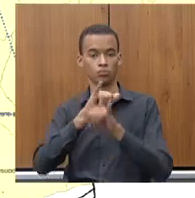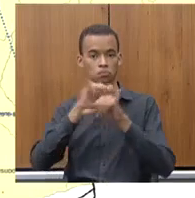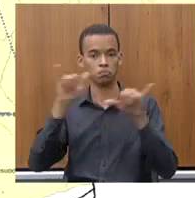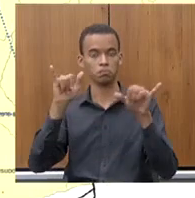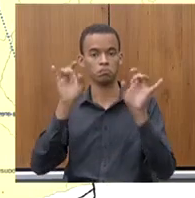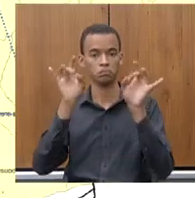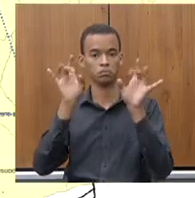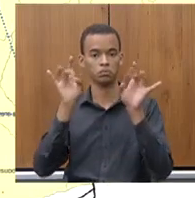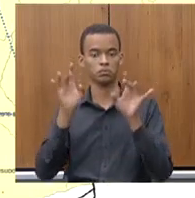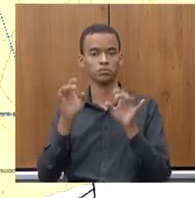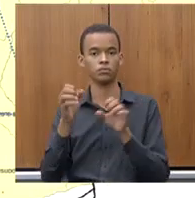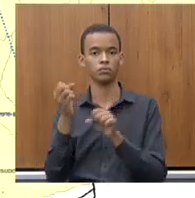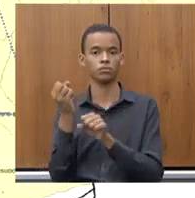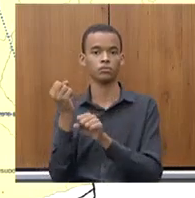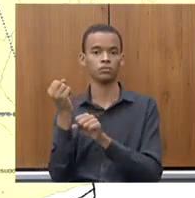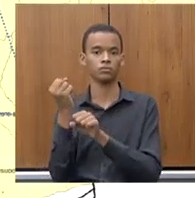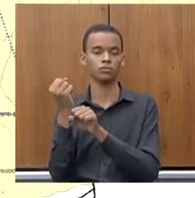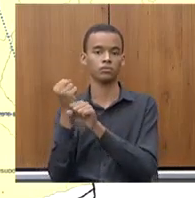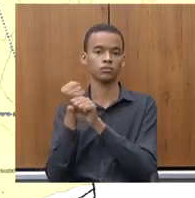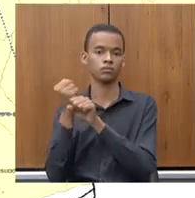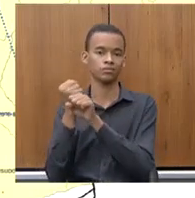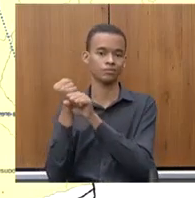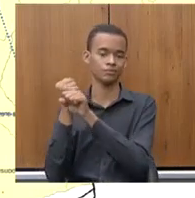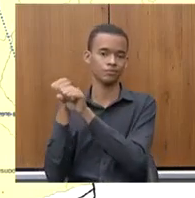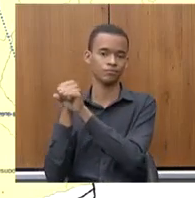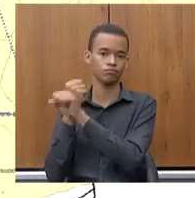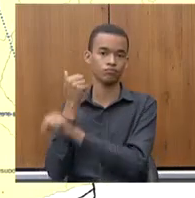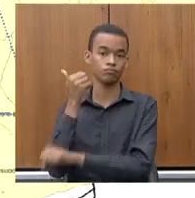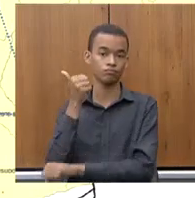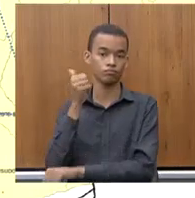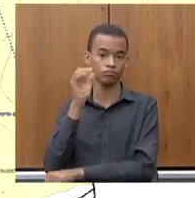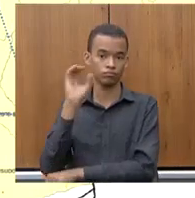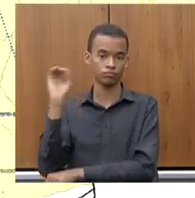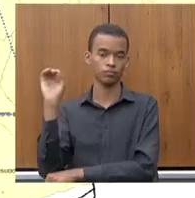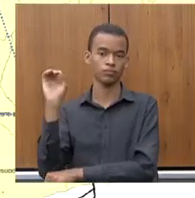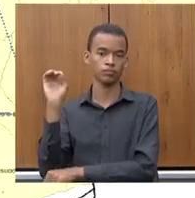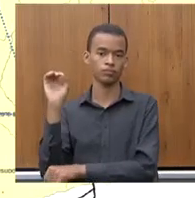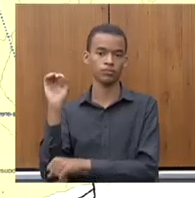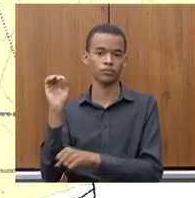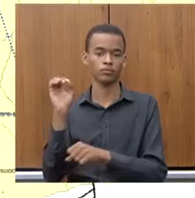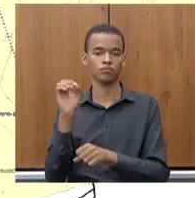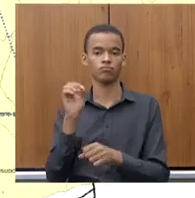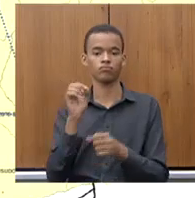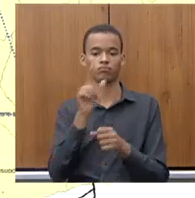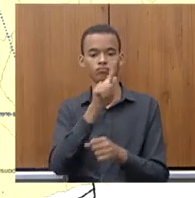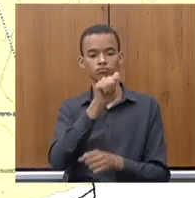a Gasmig não ampliava o seu a sua malha de gasoduto no estado.